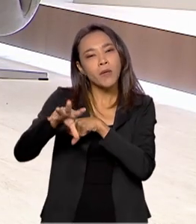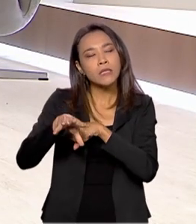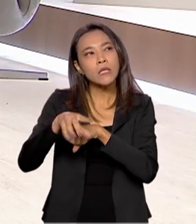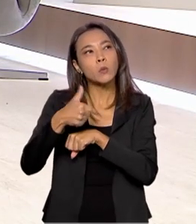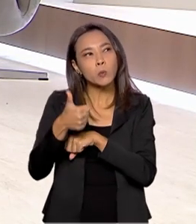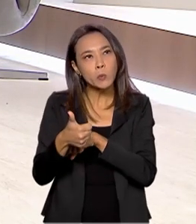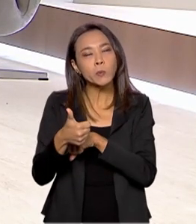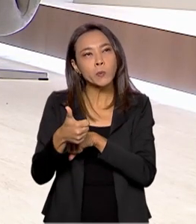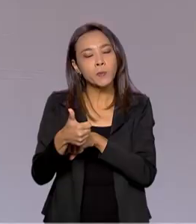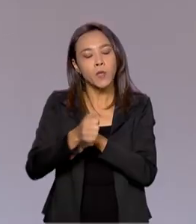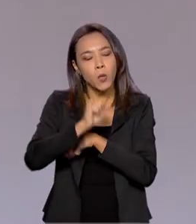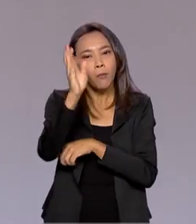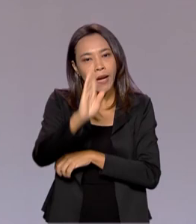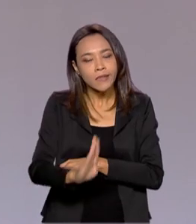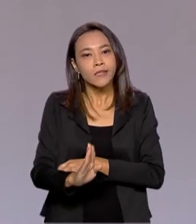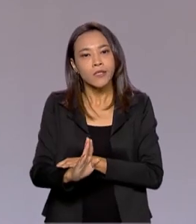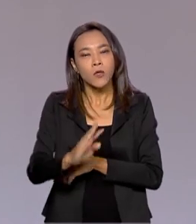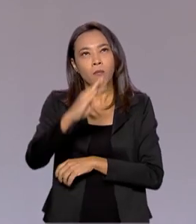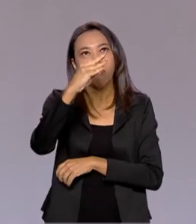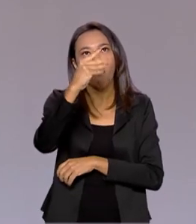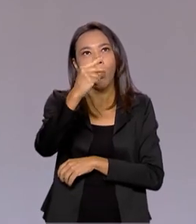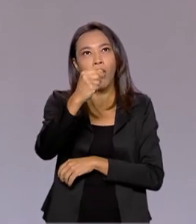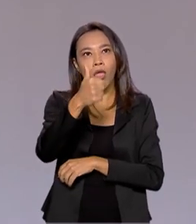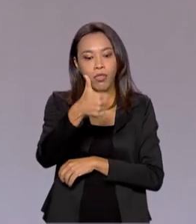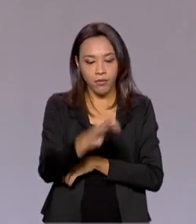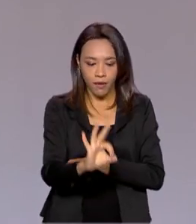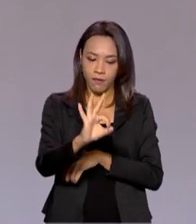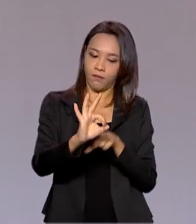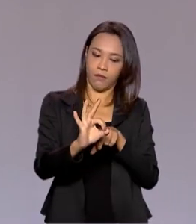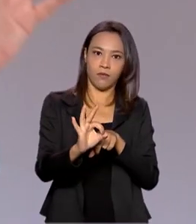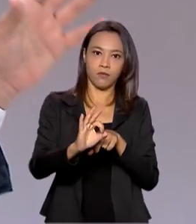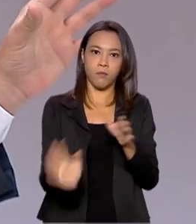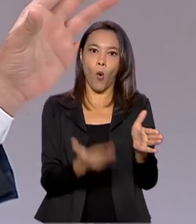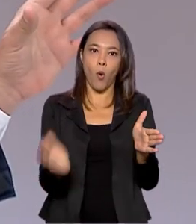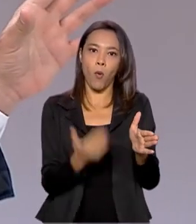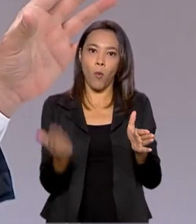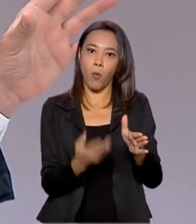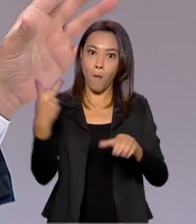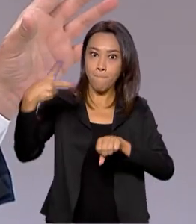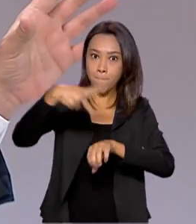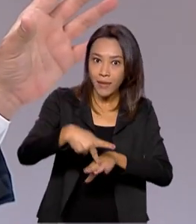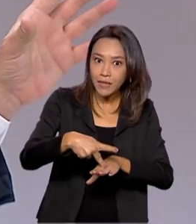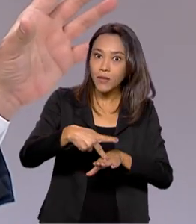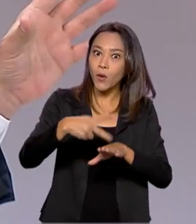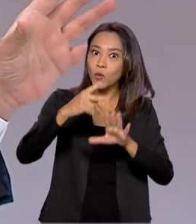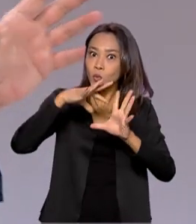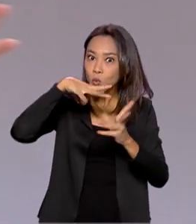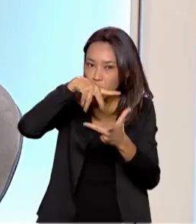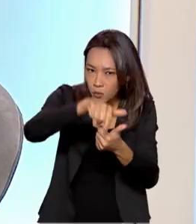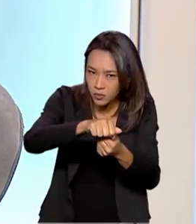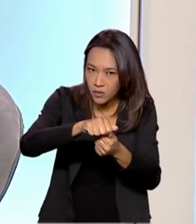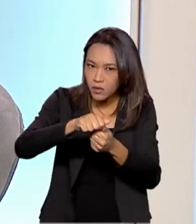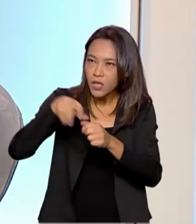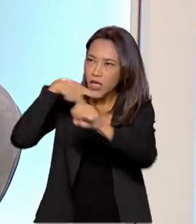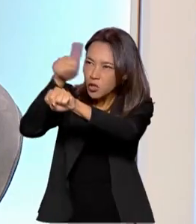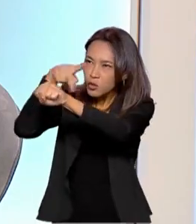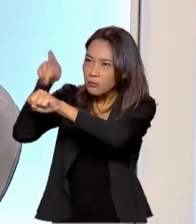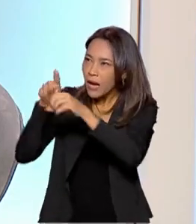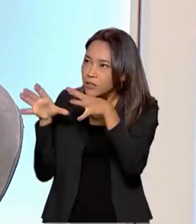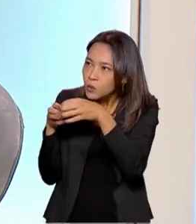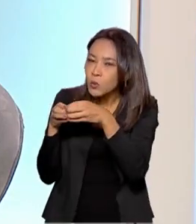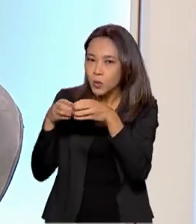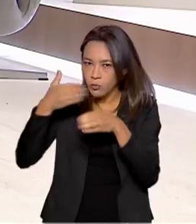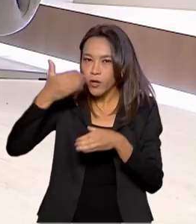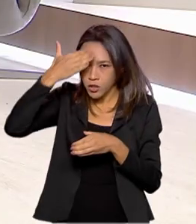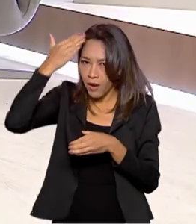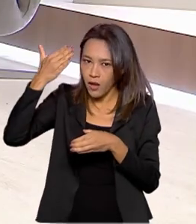então, ele está hoje entre os 10 maiores produtores de petróleo do mundo, considerando os países da OPEP. Isso. Ou seja, do Oriente Médio,